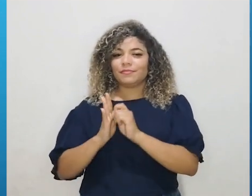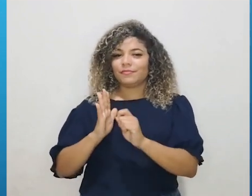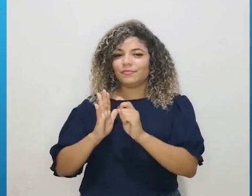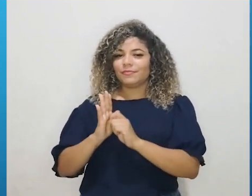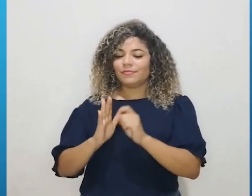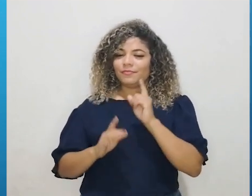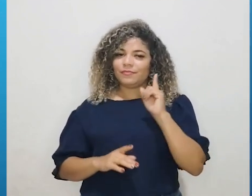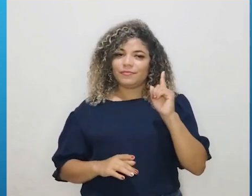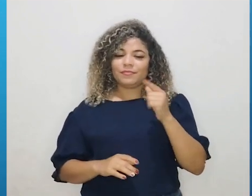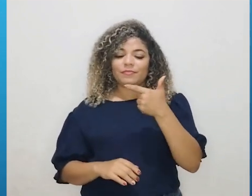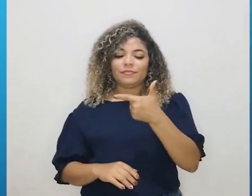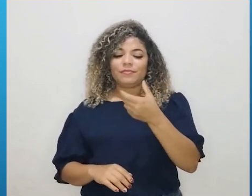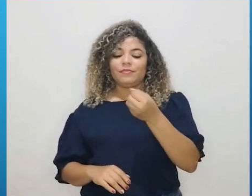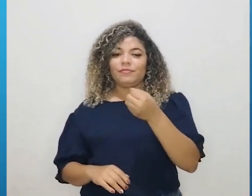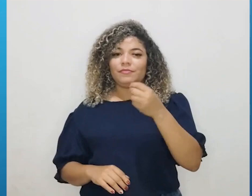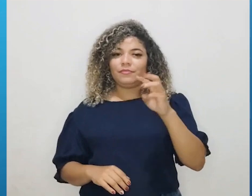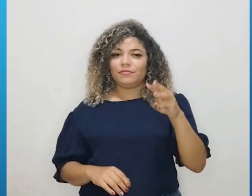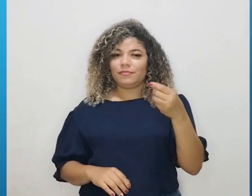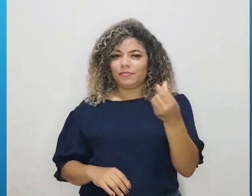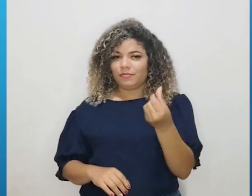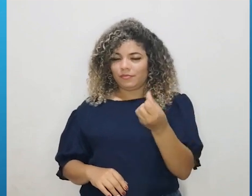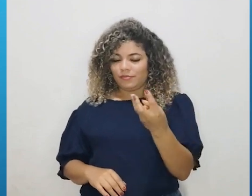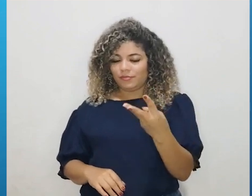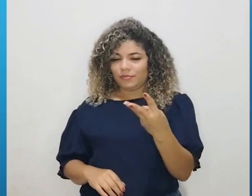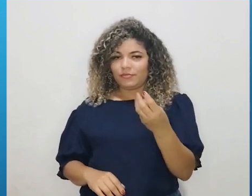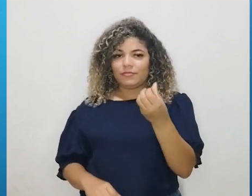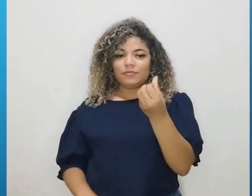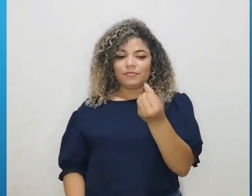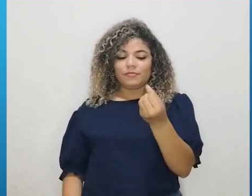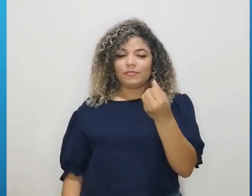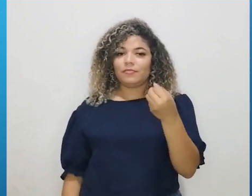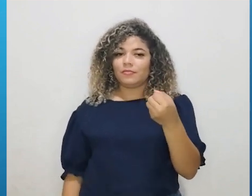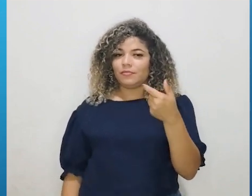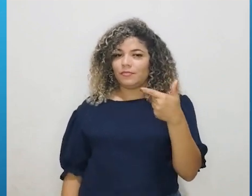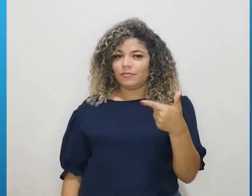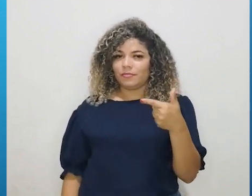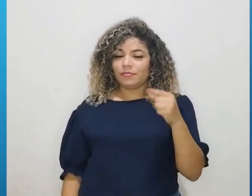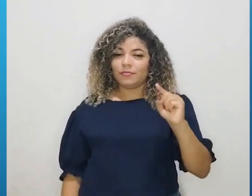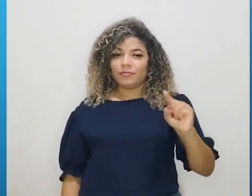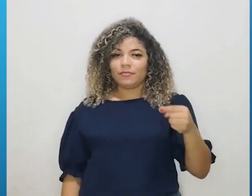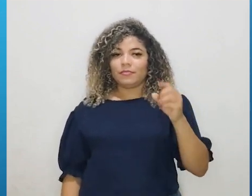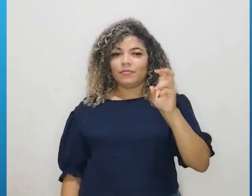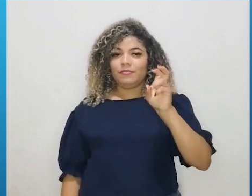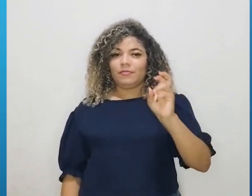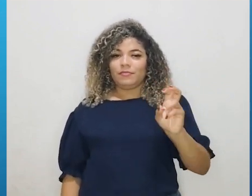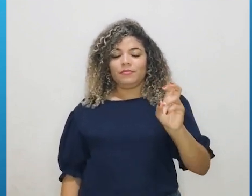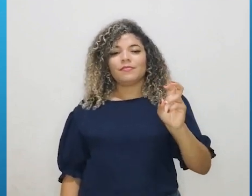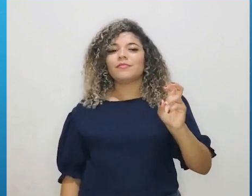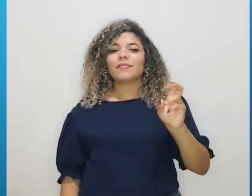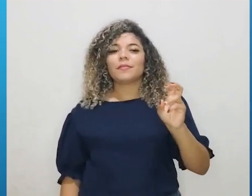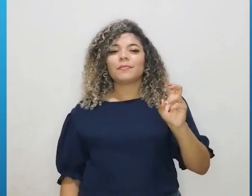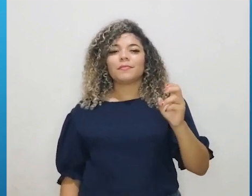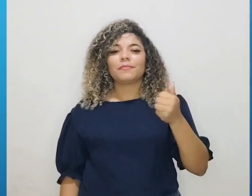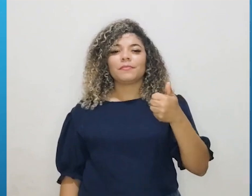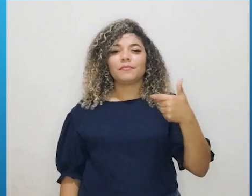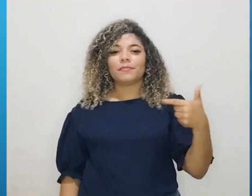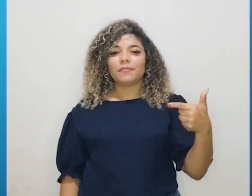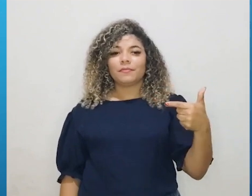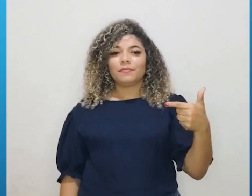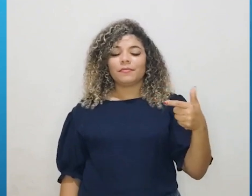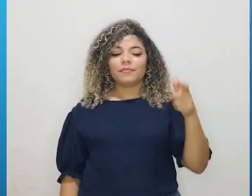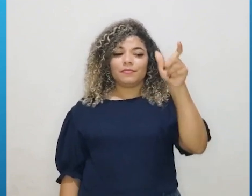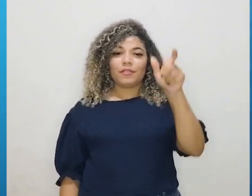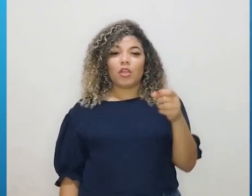203.062.512. Esse